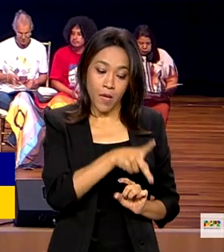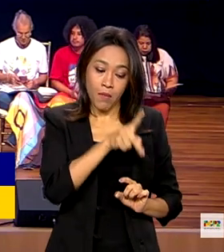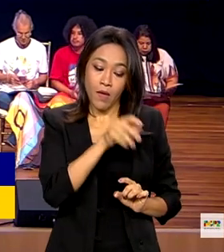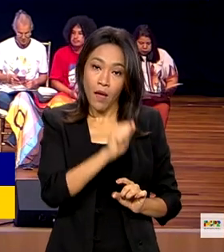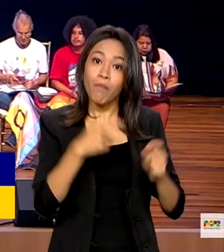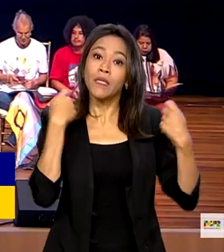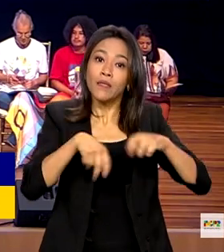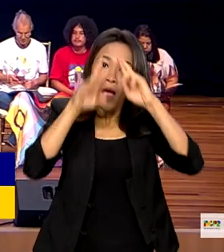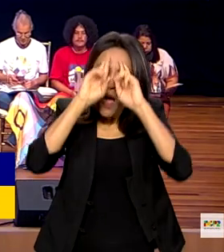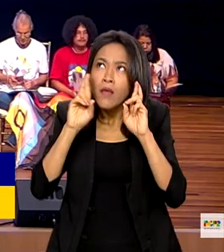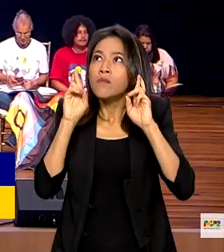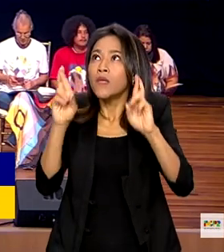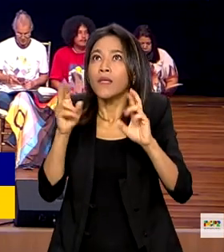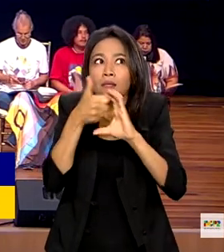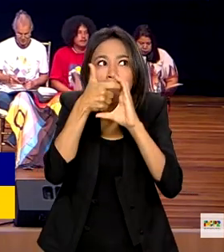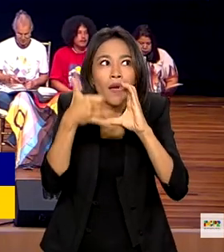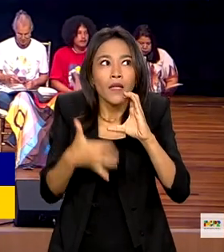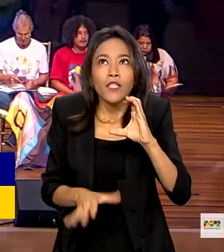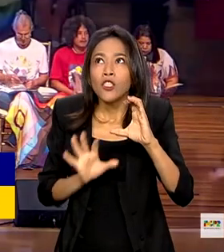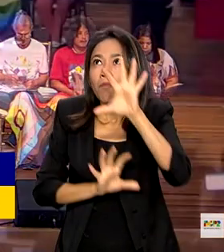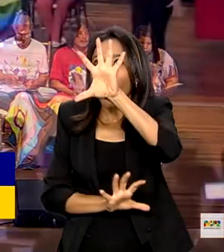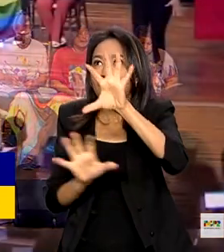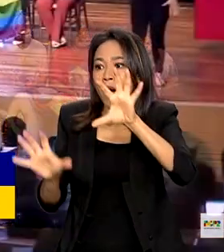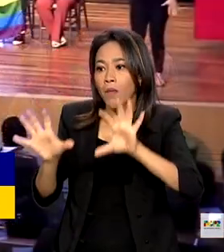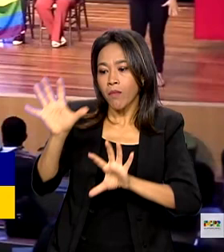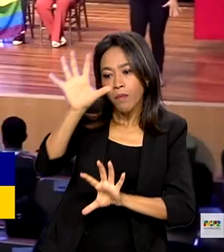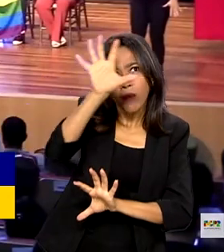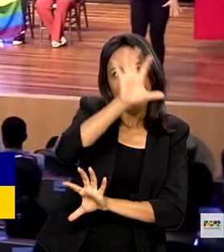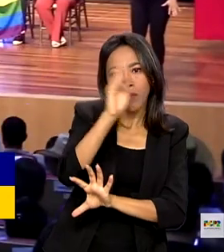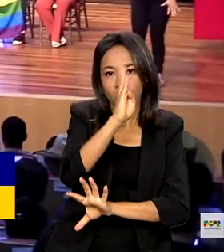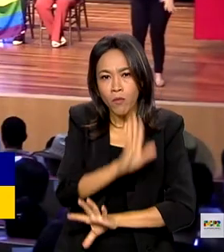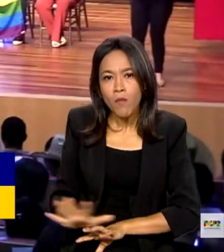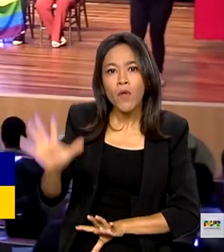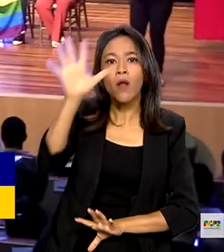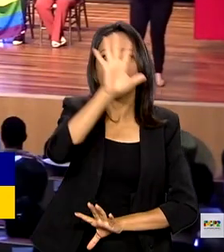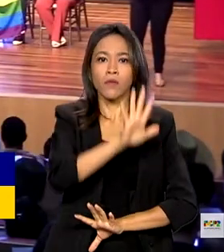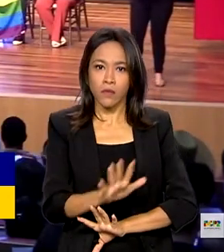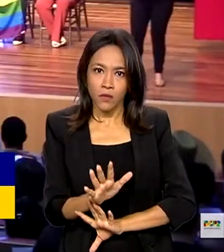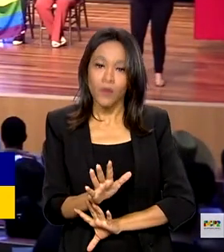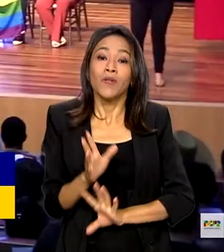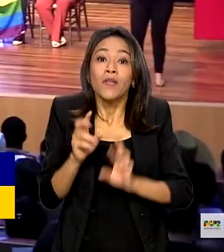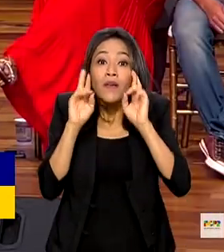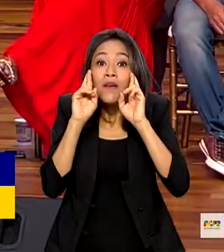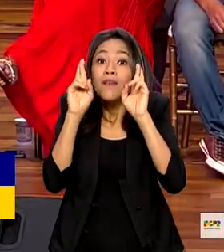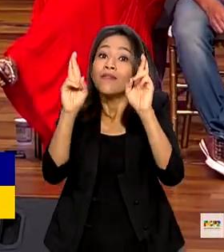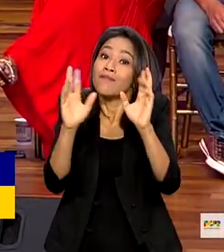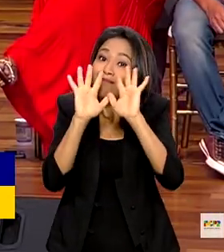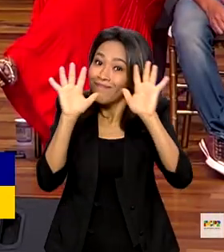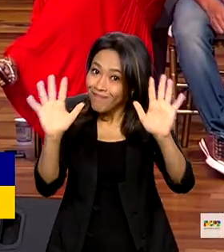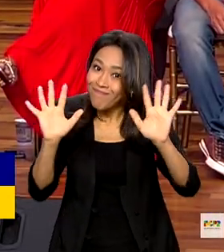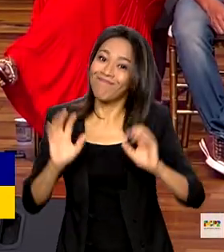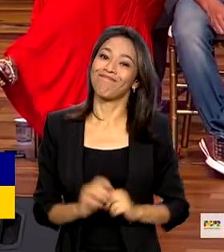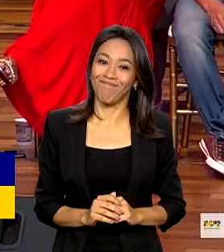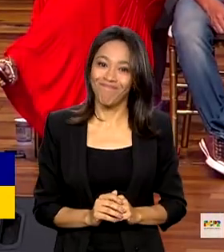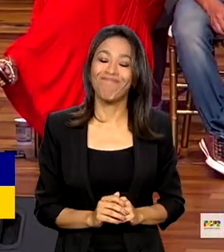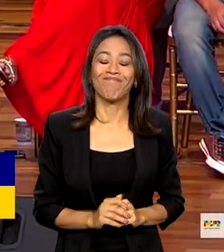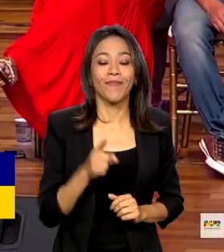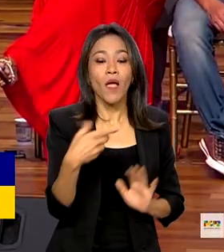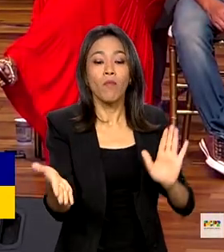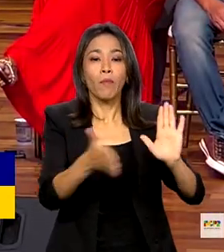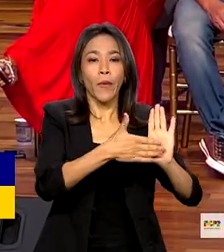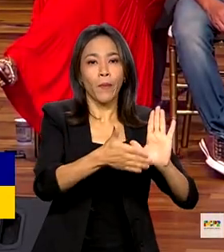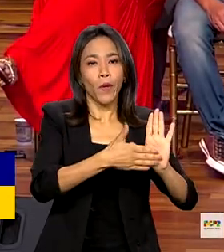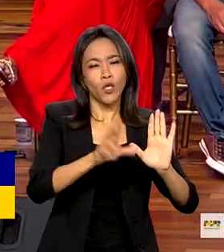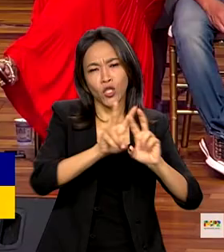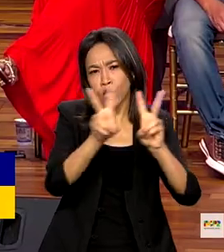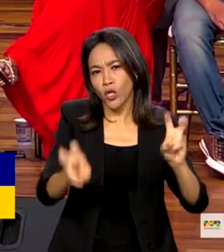dimensão nacional, mas também responder à diversidade. Propostas para garantir a soberania